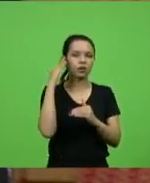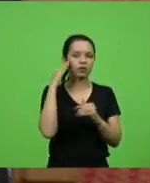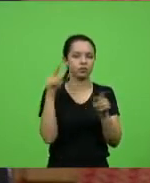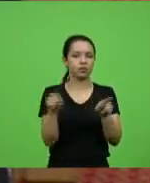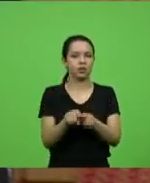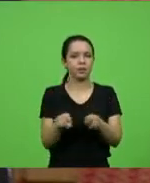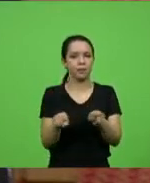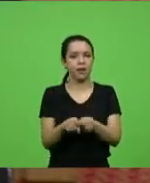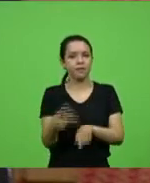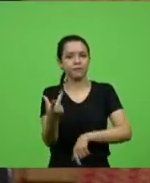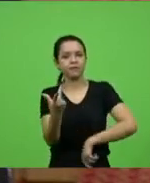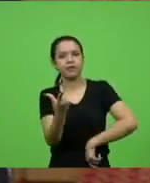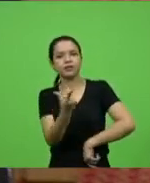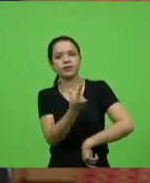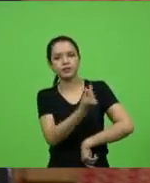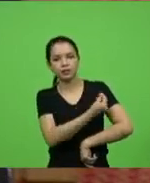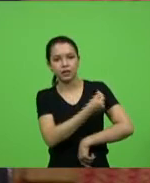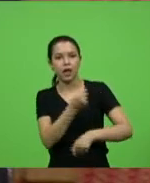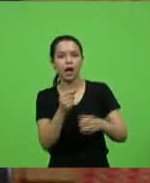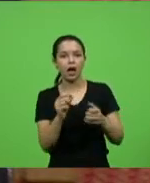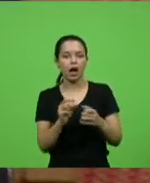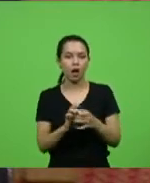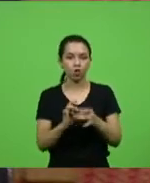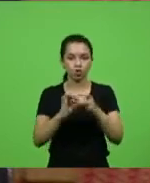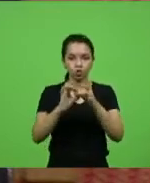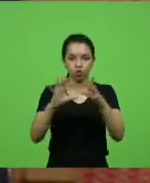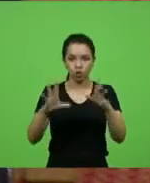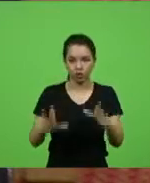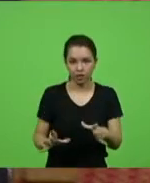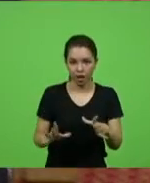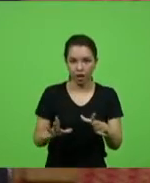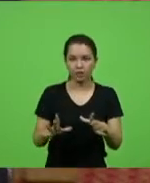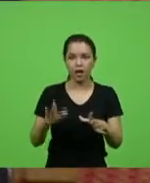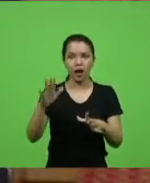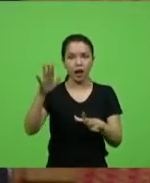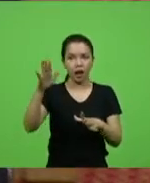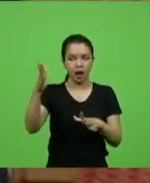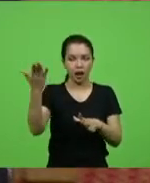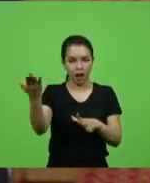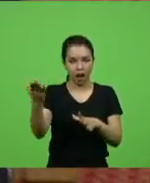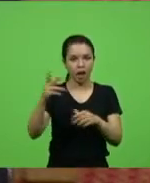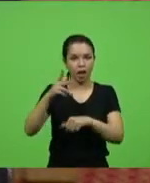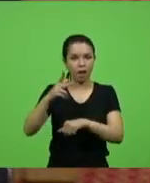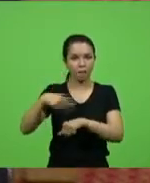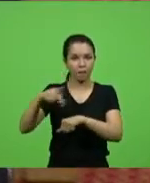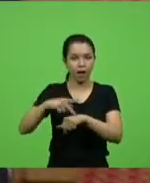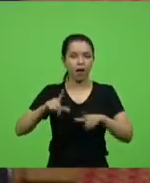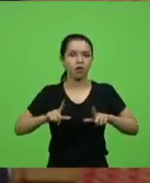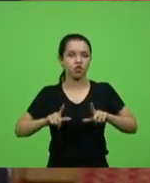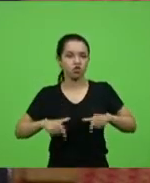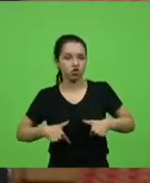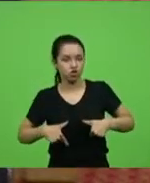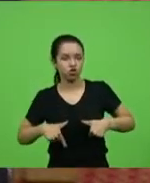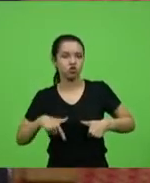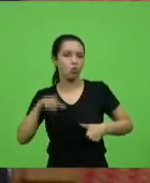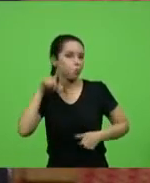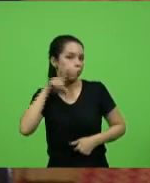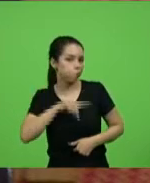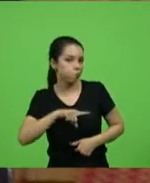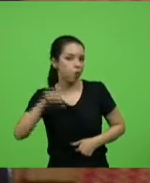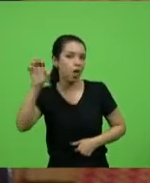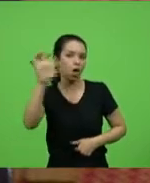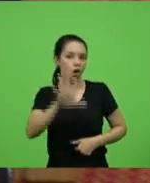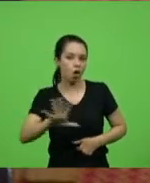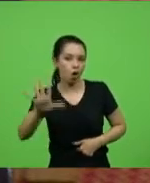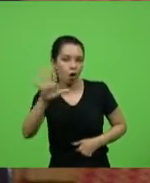vacina autorizada por Israel, pelos Estados Unidos, pela Europa, pelo Reino